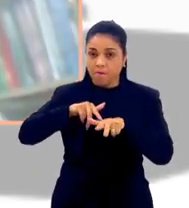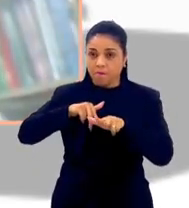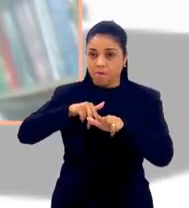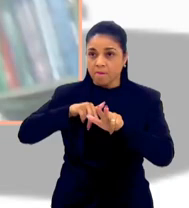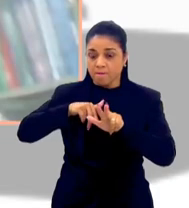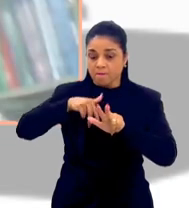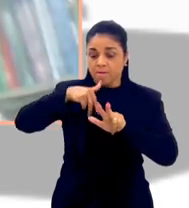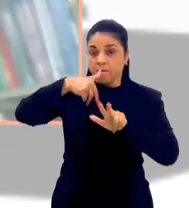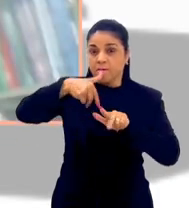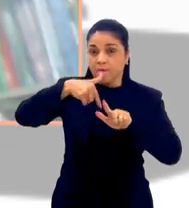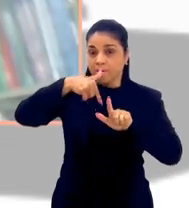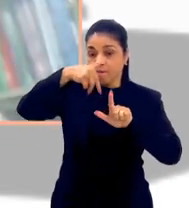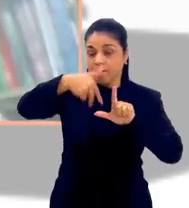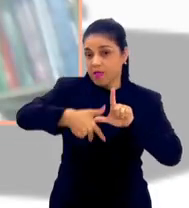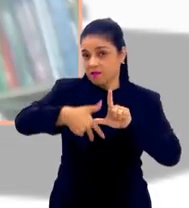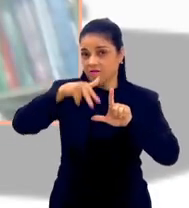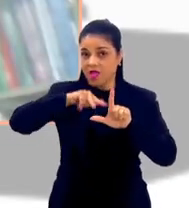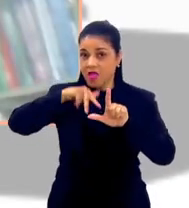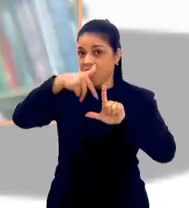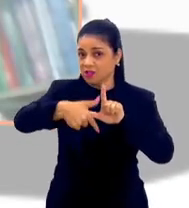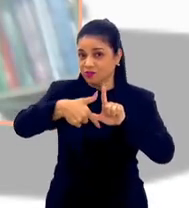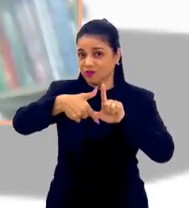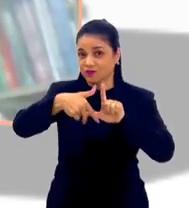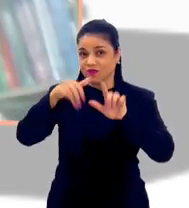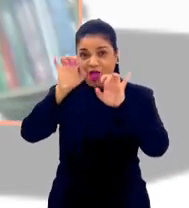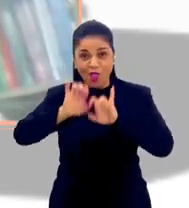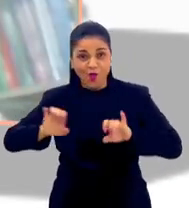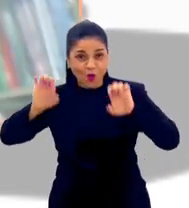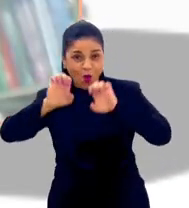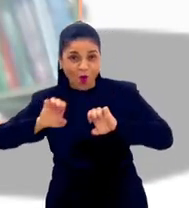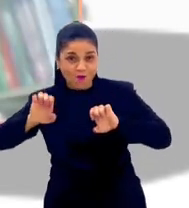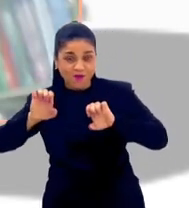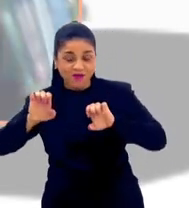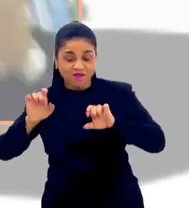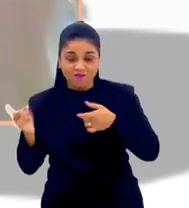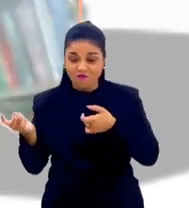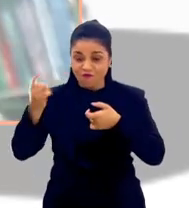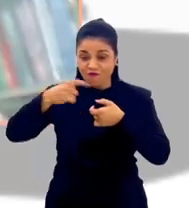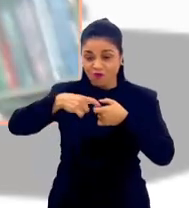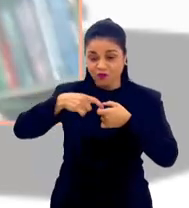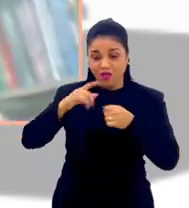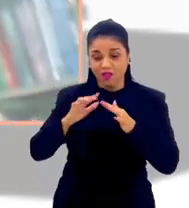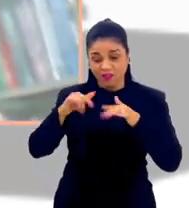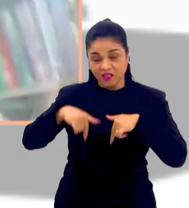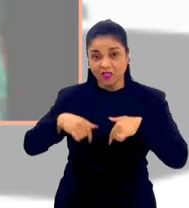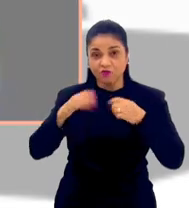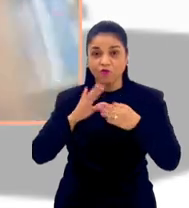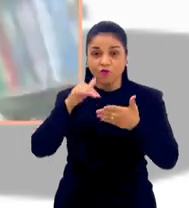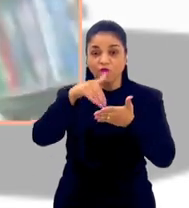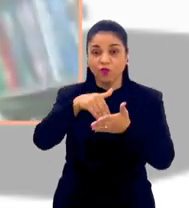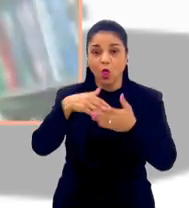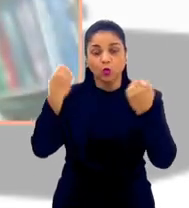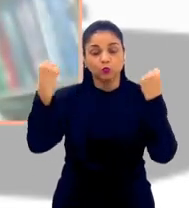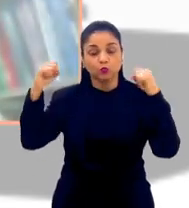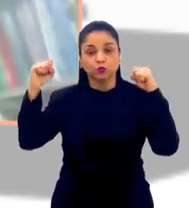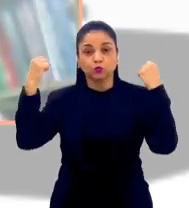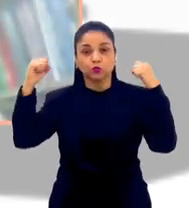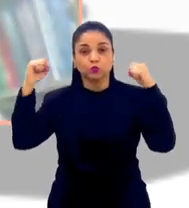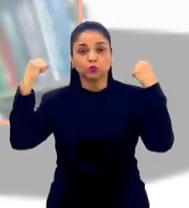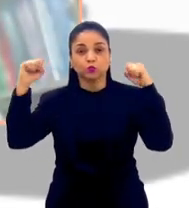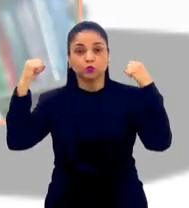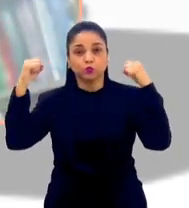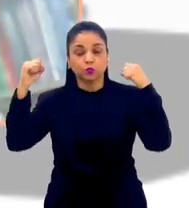vejo muito sentido eu ter o metaverso para eu ir para a Europa e depois, no final do dia, eu tenho que pagar a academia para fazer meia hora de exercício, porque eu fiquei o dia inteiro